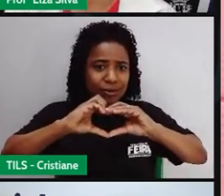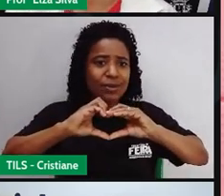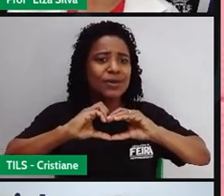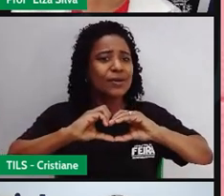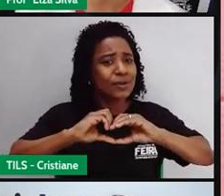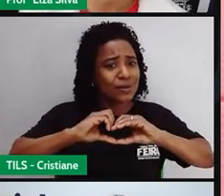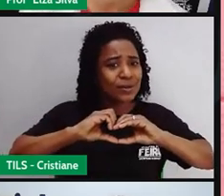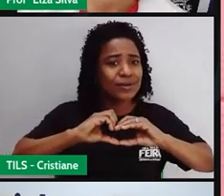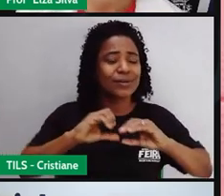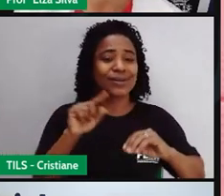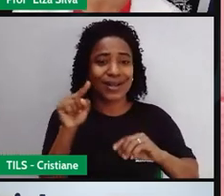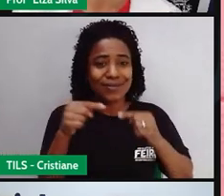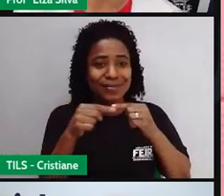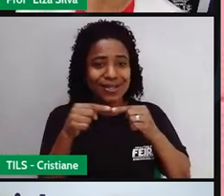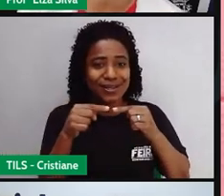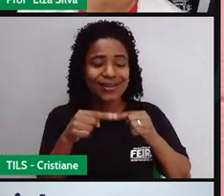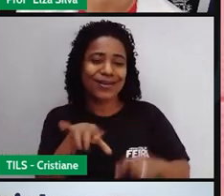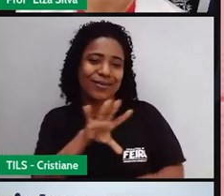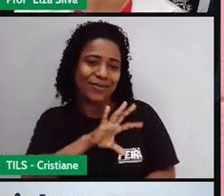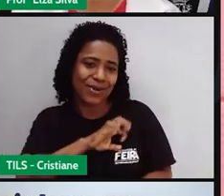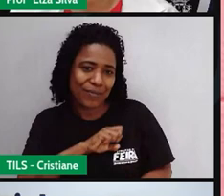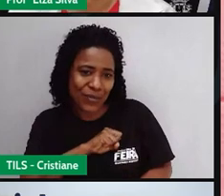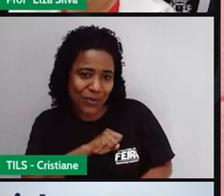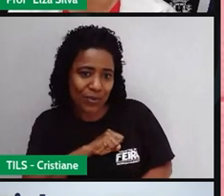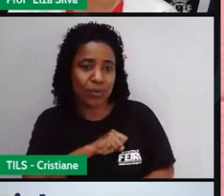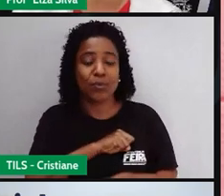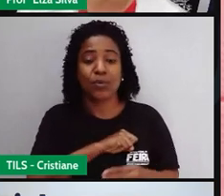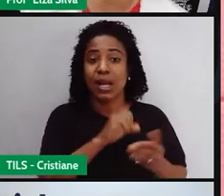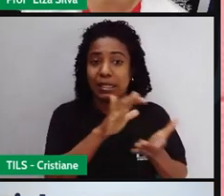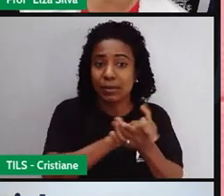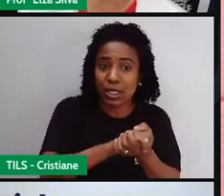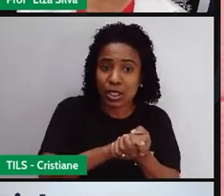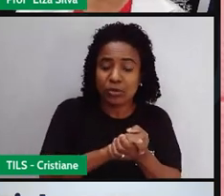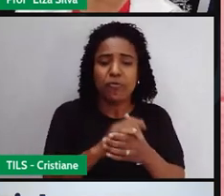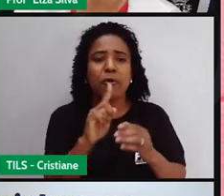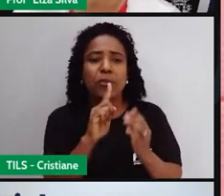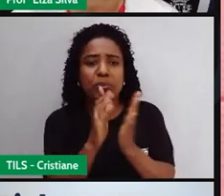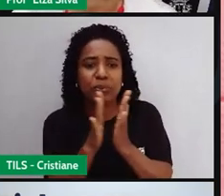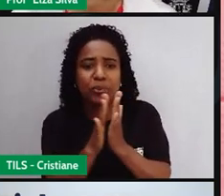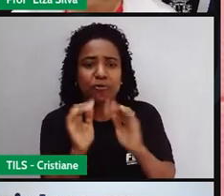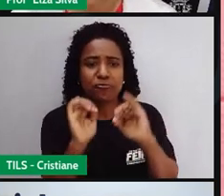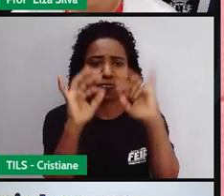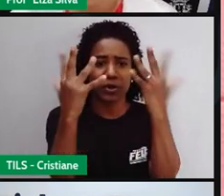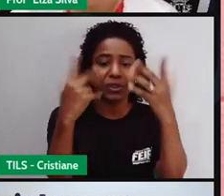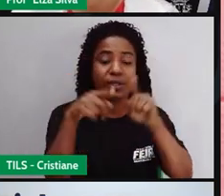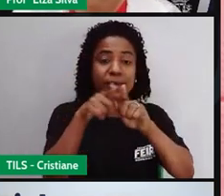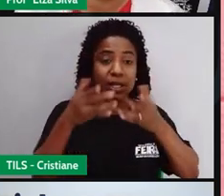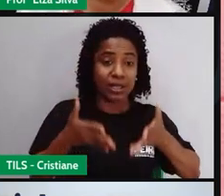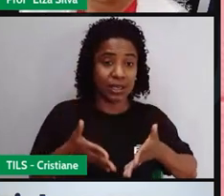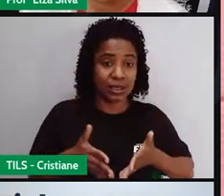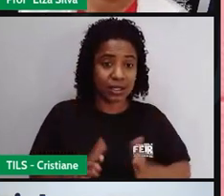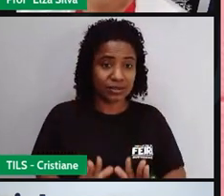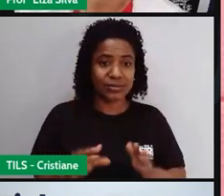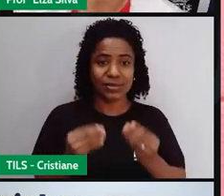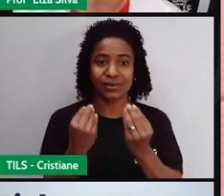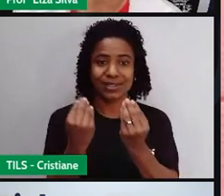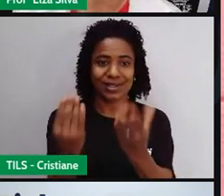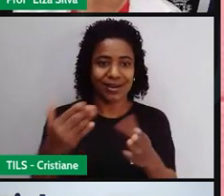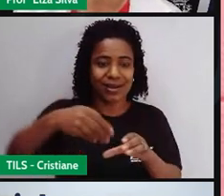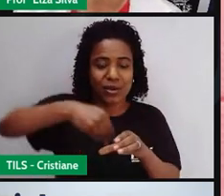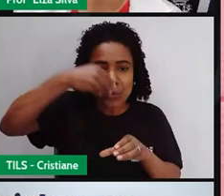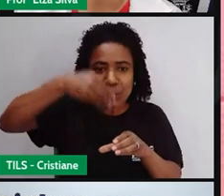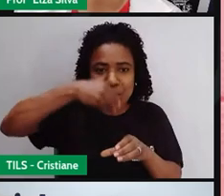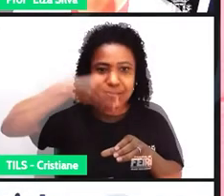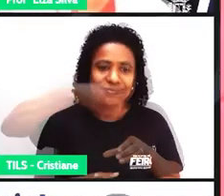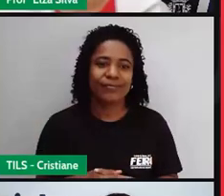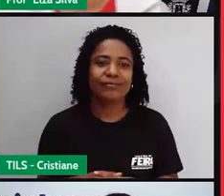também é distribuído como presente em casamentos, aniversários e nascimentos também. Ok?